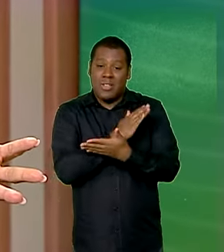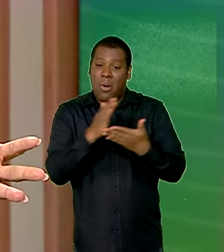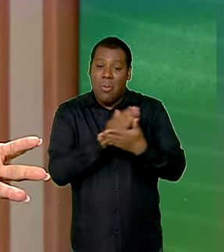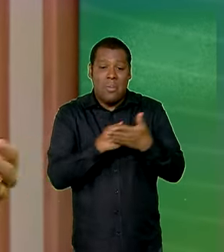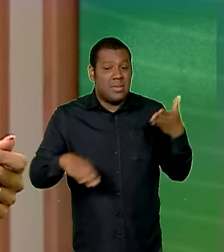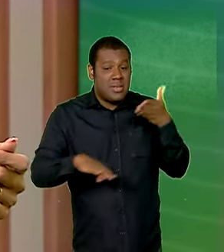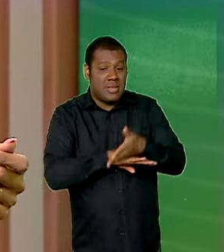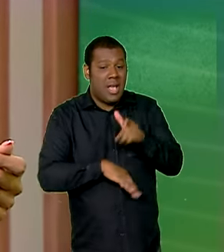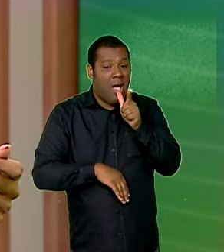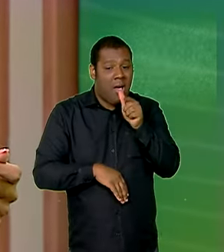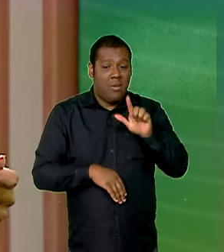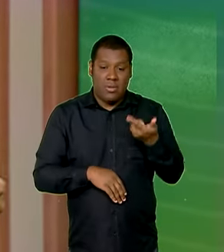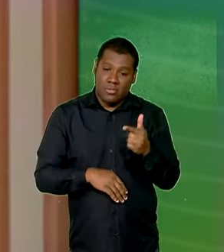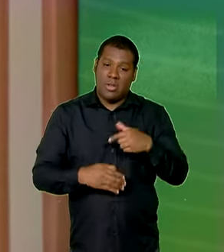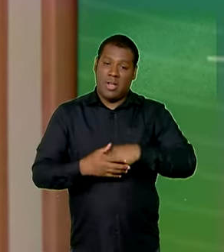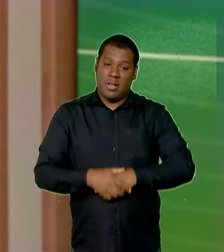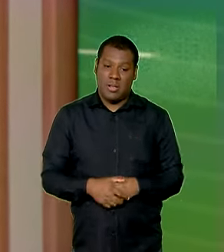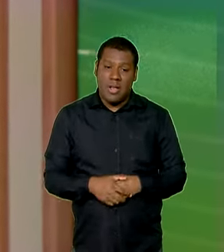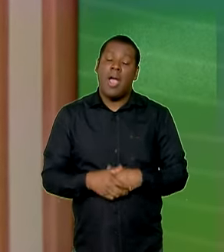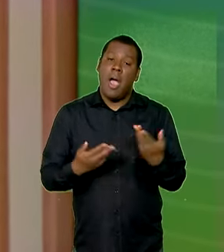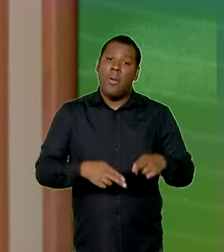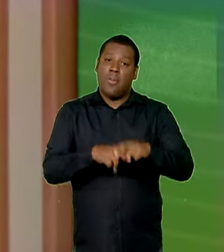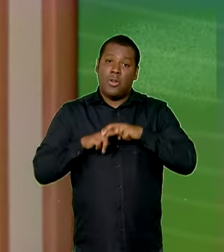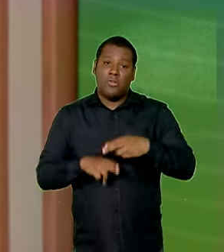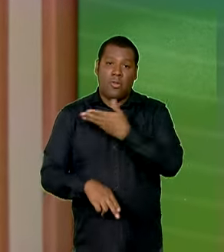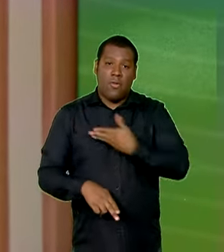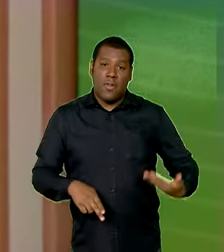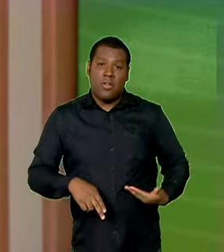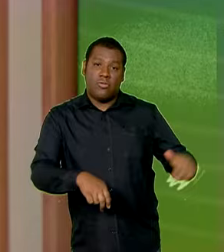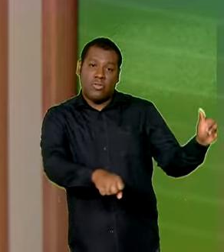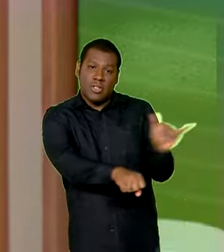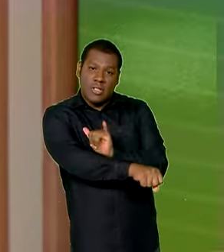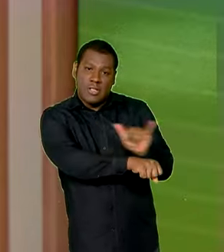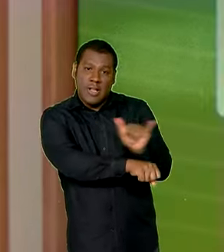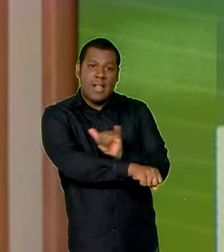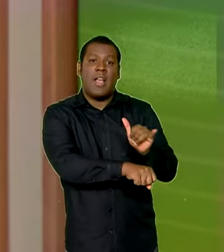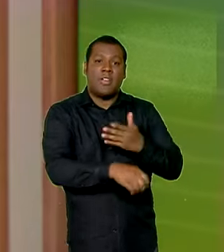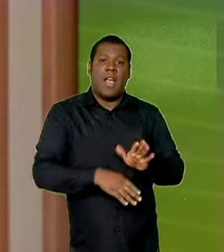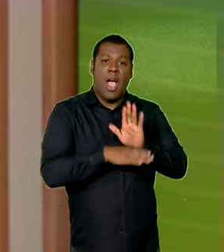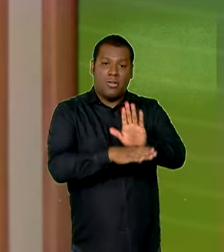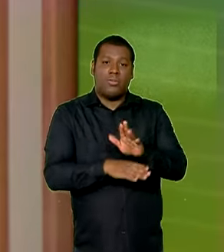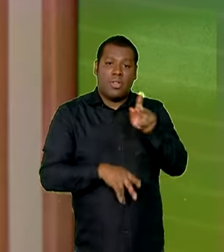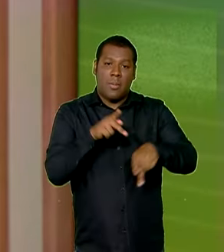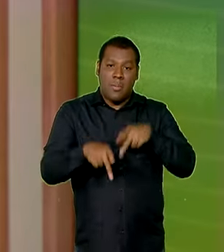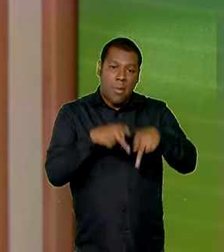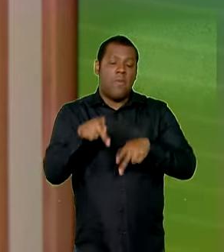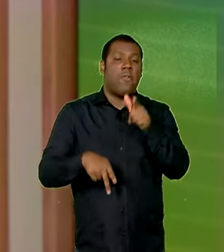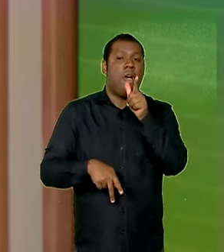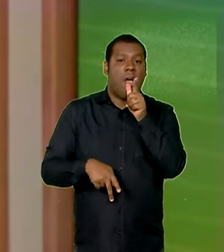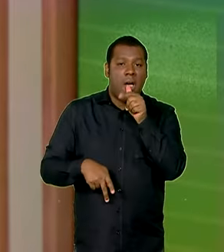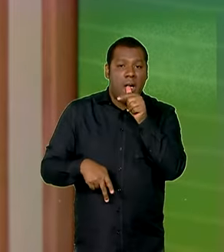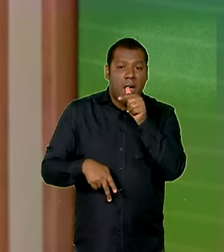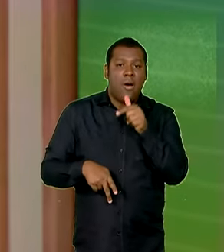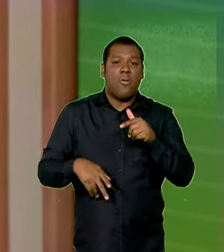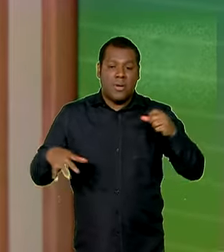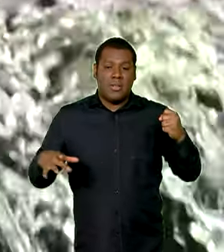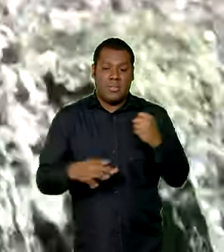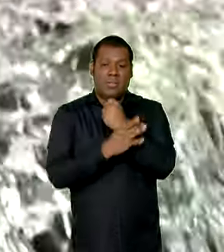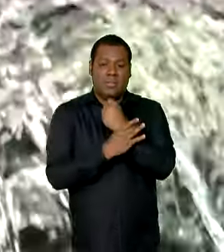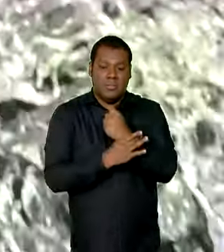realidade no nosso país, a segurança hídrica é uma prioridade do governo. Veja na reportagem de Carolina Lima.